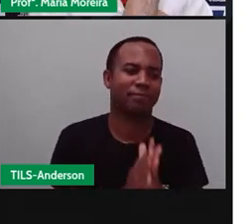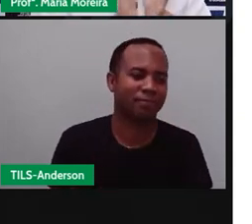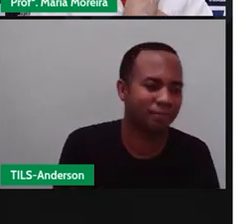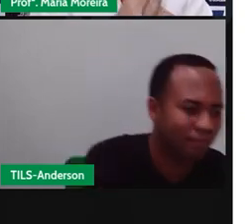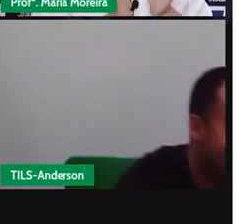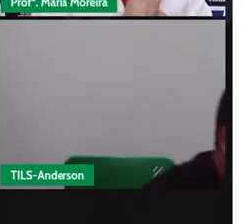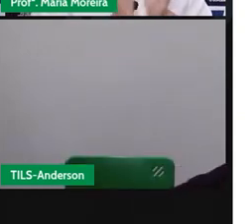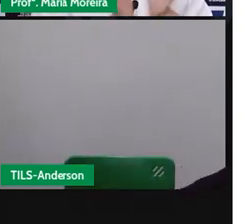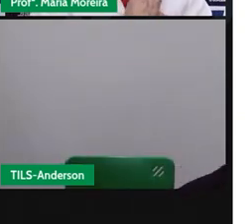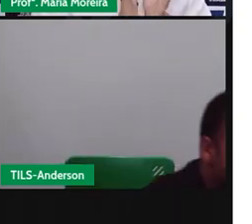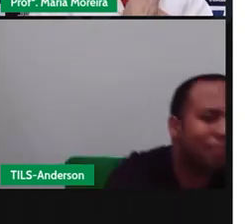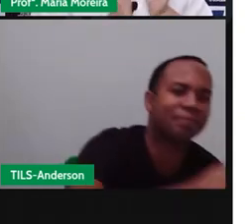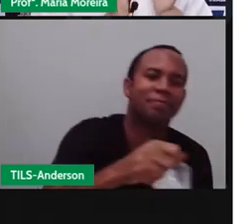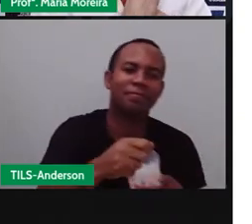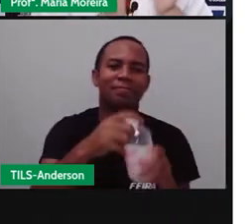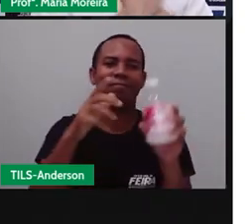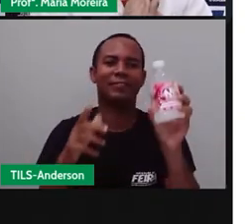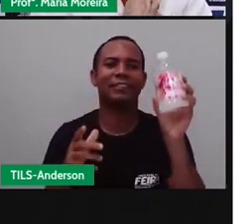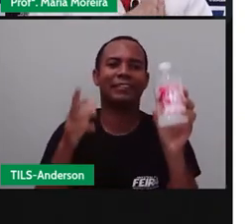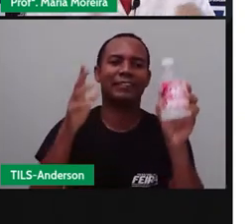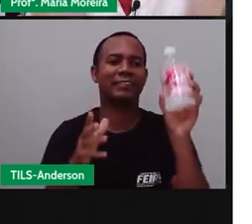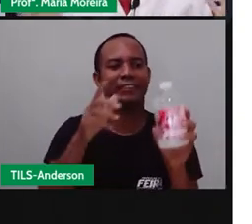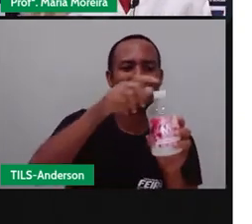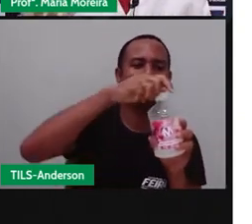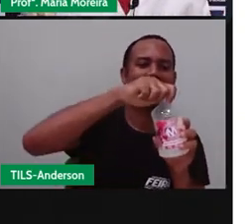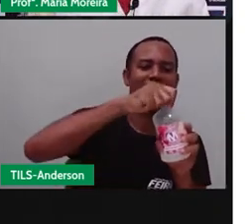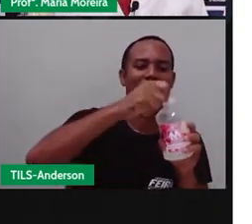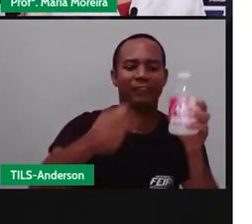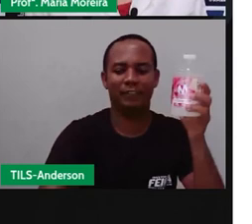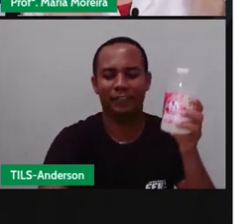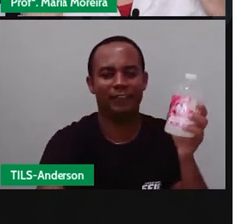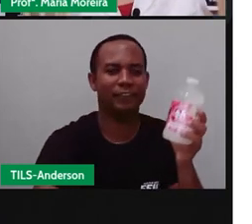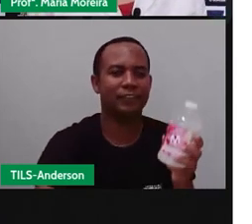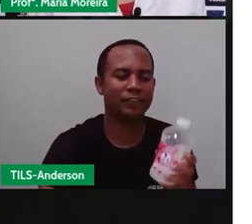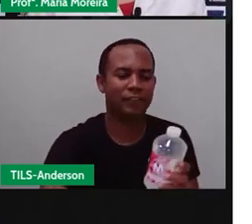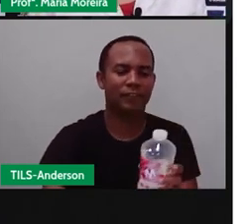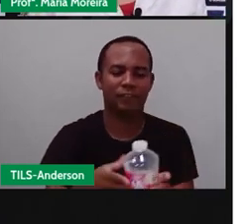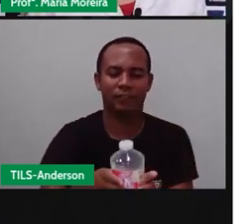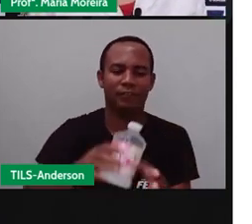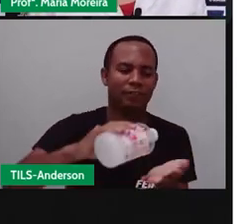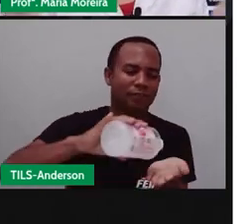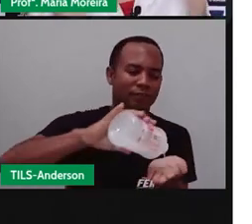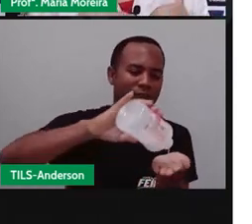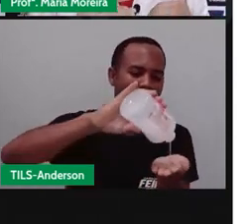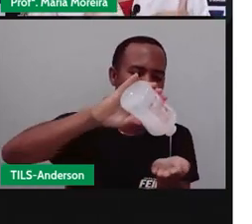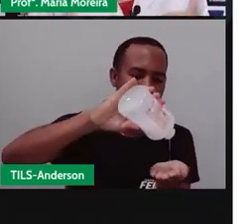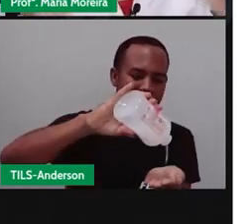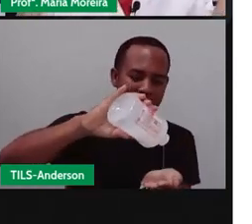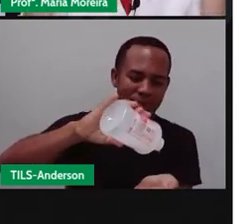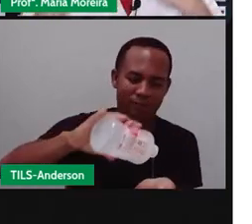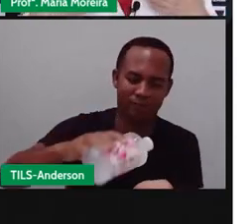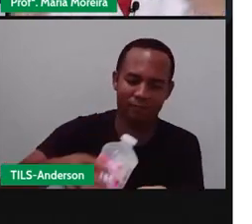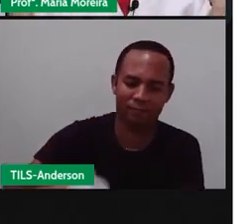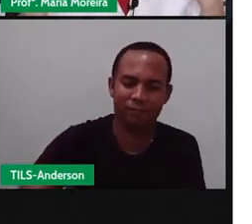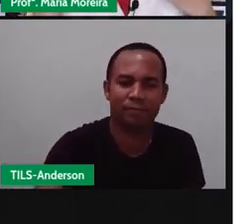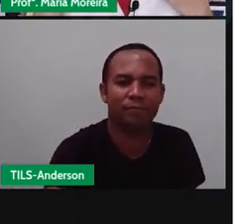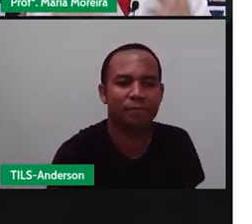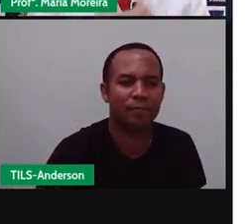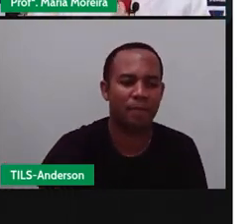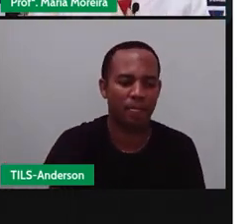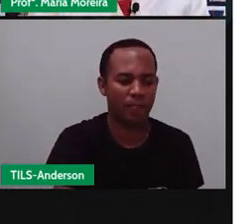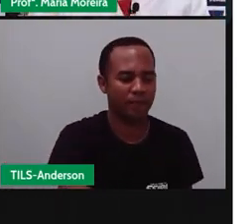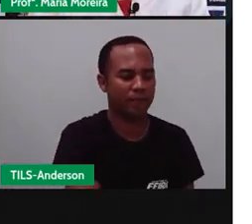lavar outra, lavar uma mão, lavem as mãos, usem álcool em gel e usem o quê? Usem